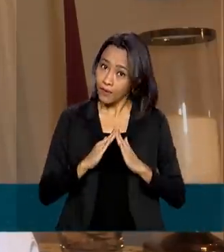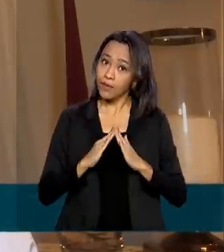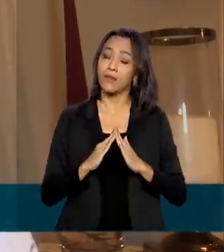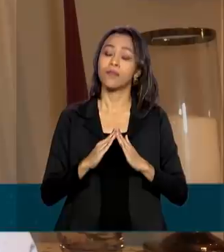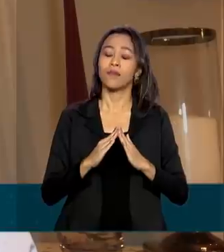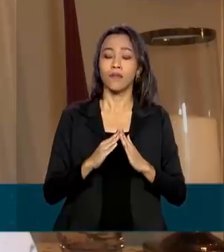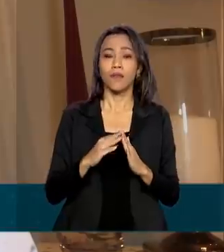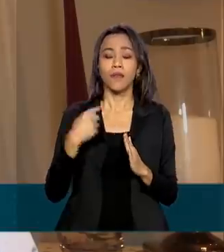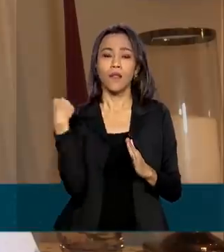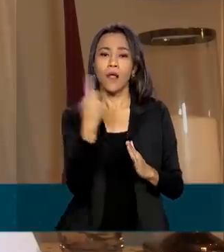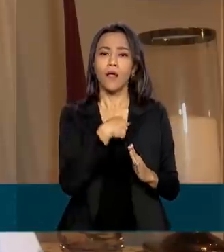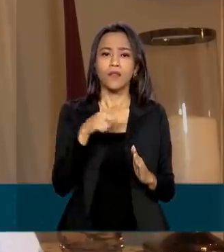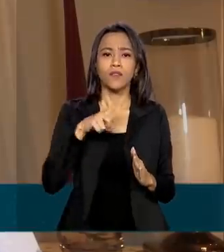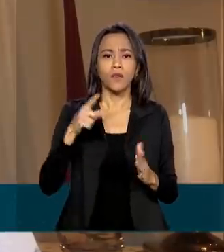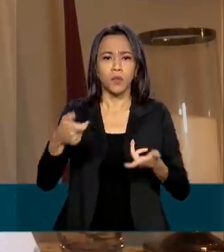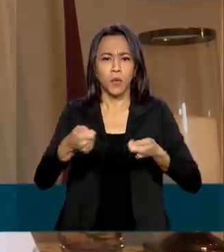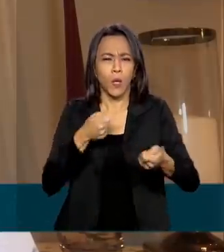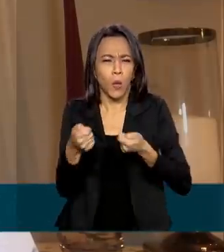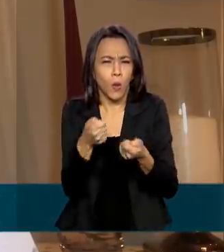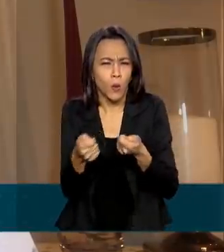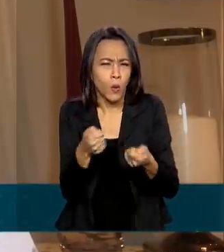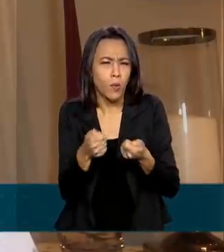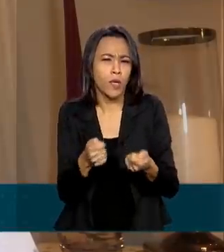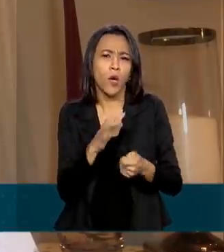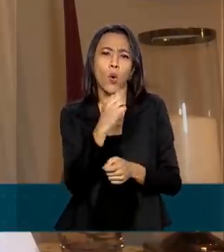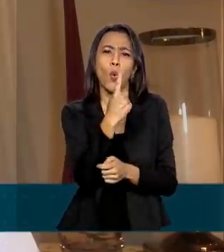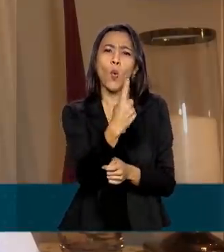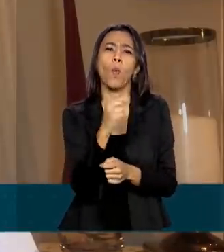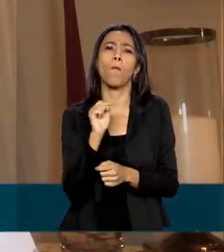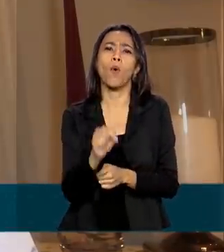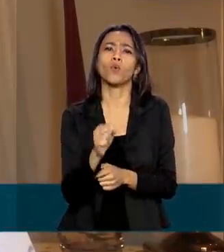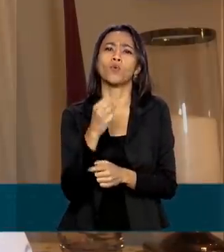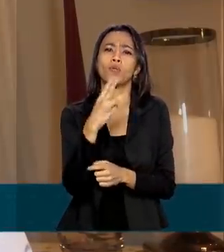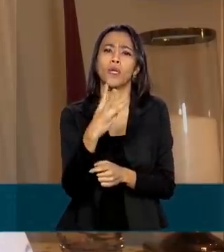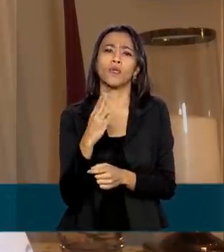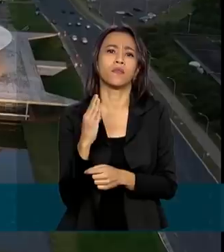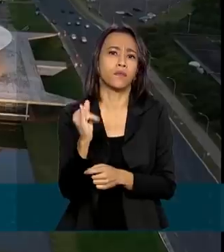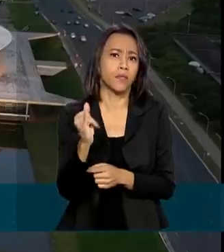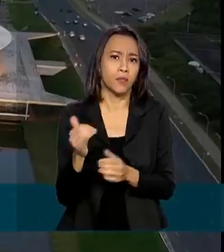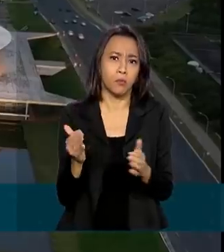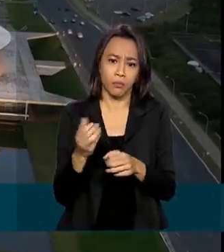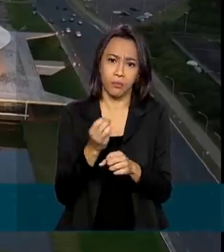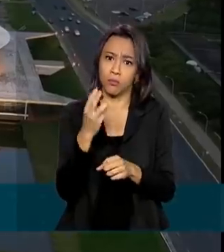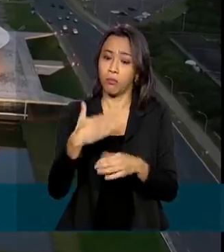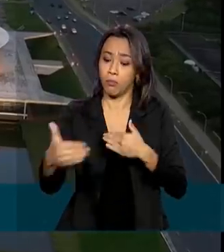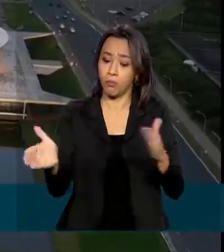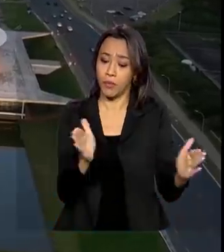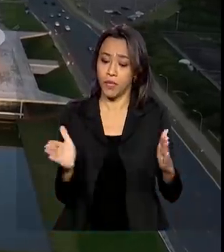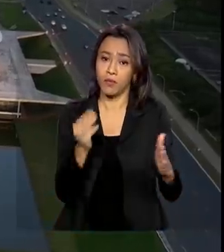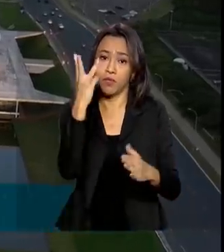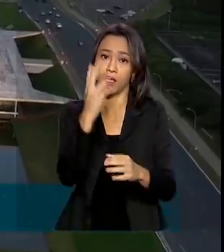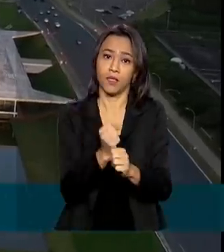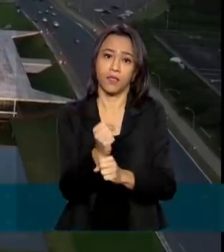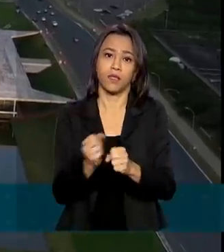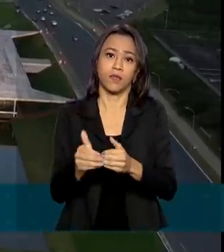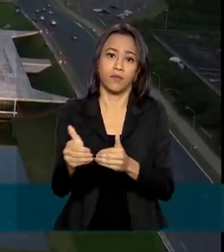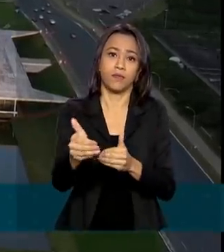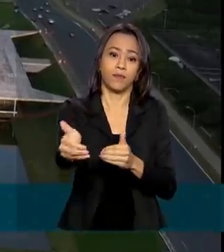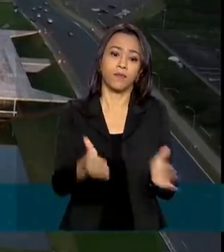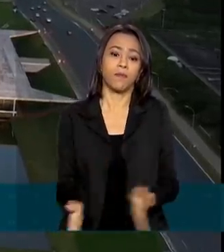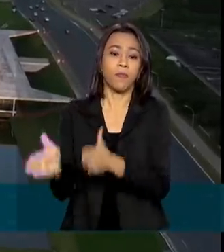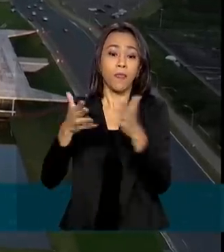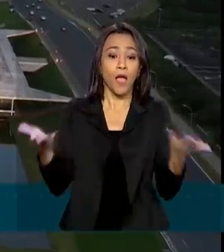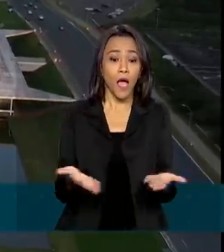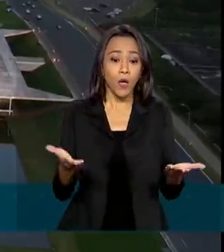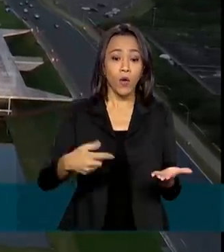prevemos uma economia na monta de 1,3 bilhões nos próximos três anos. A partir de 10 de agosto, os órgãos e